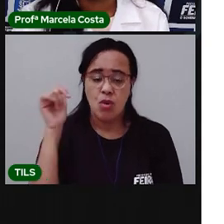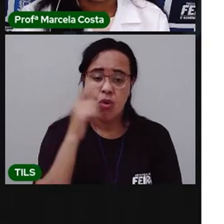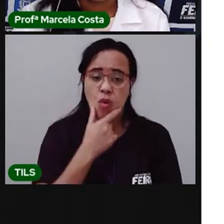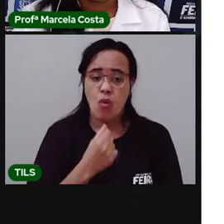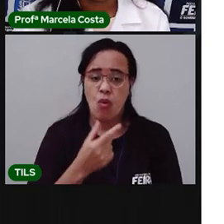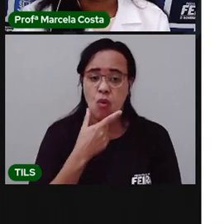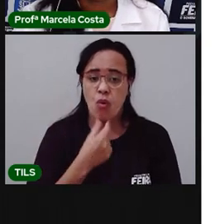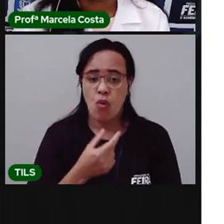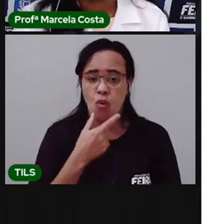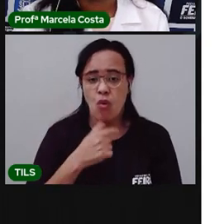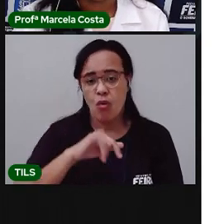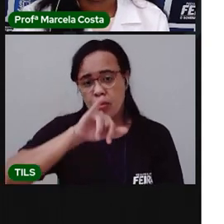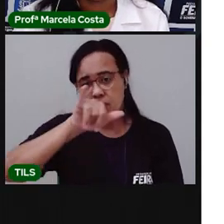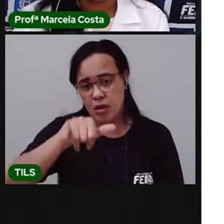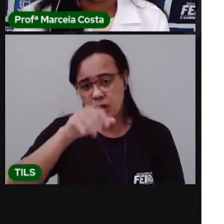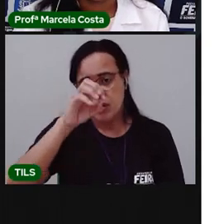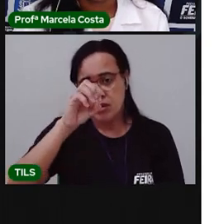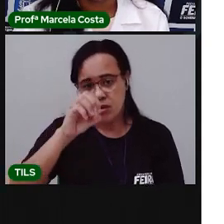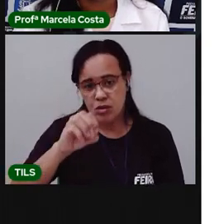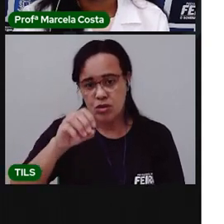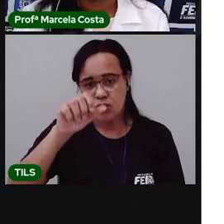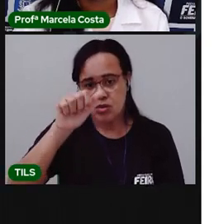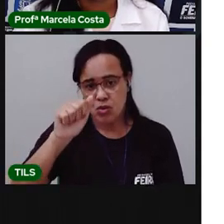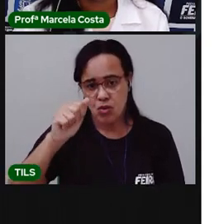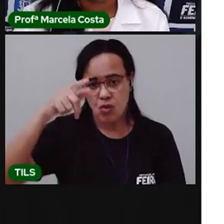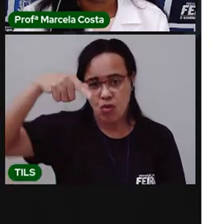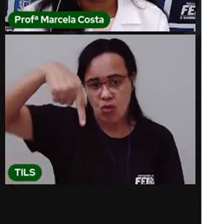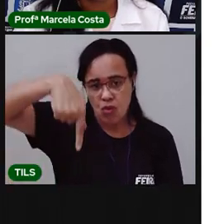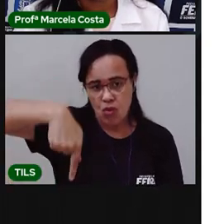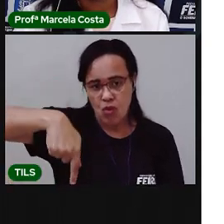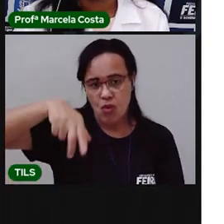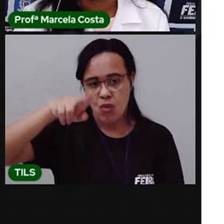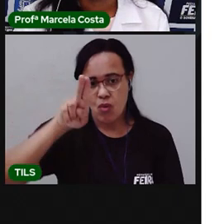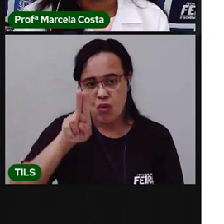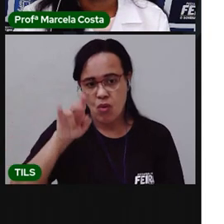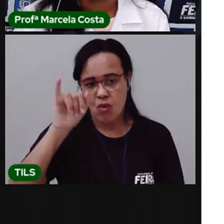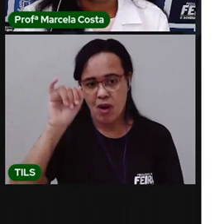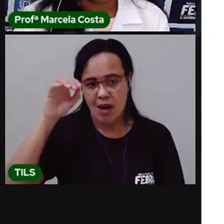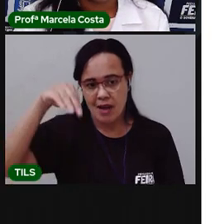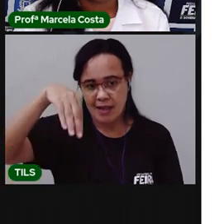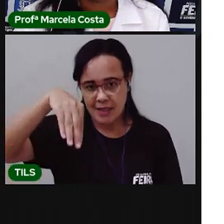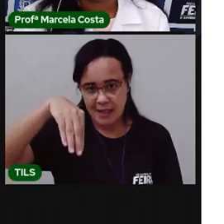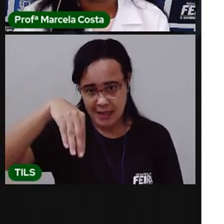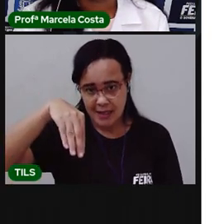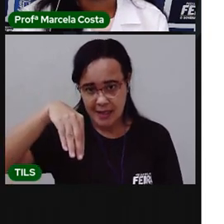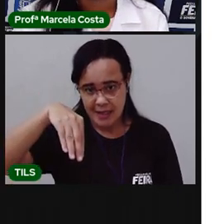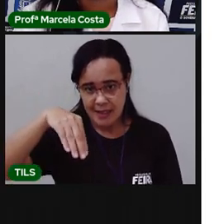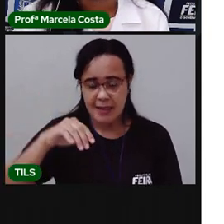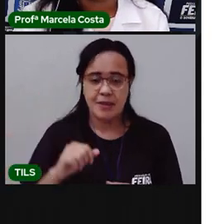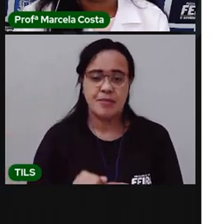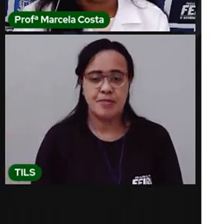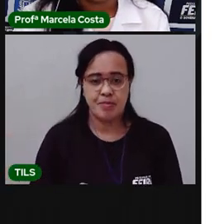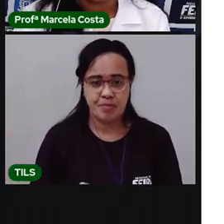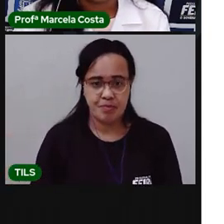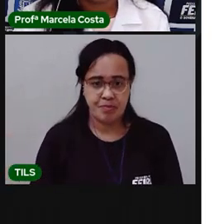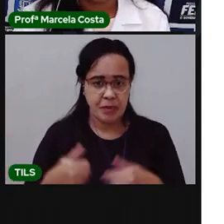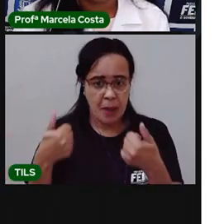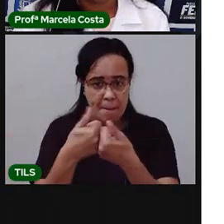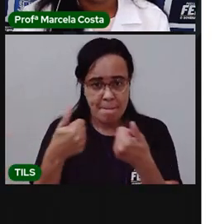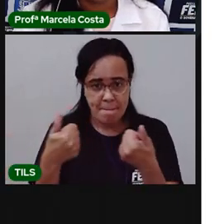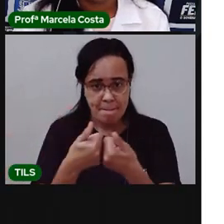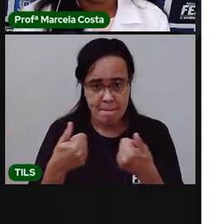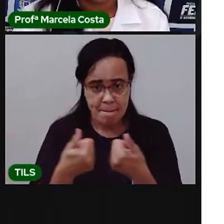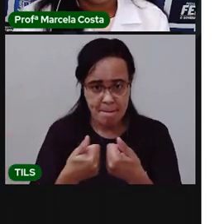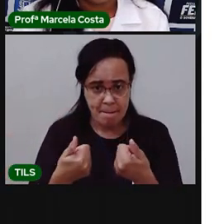Seu, Joaquim, Quirin, Kim. De,